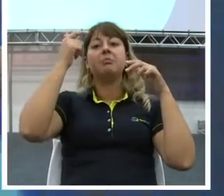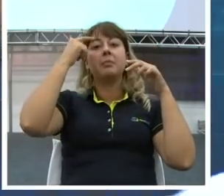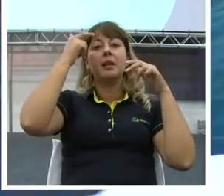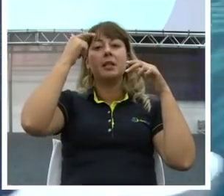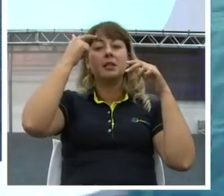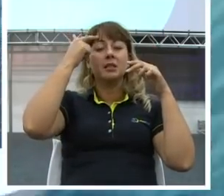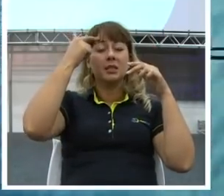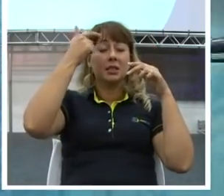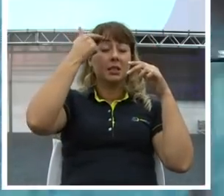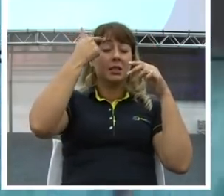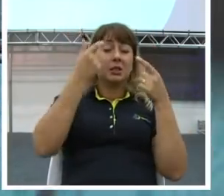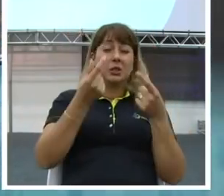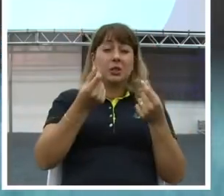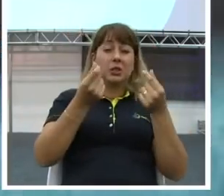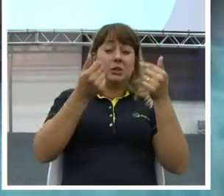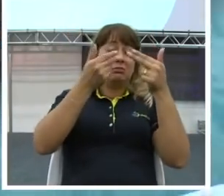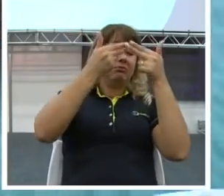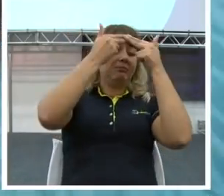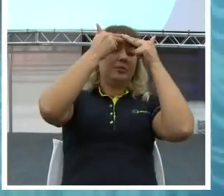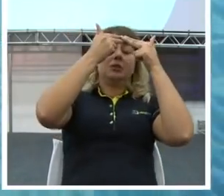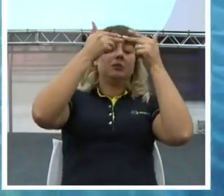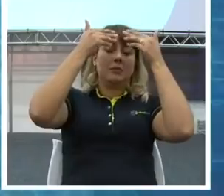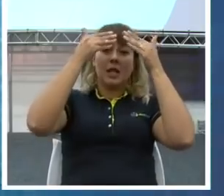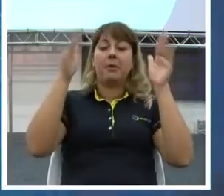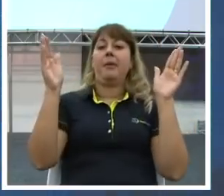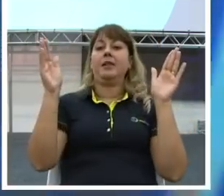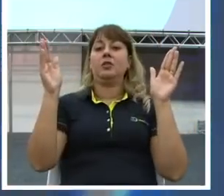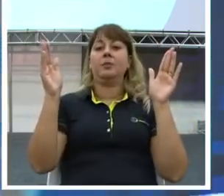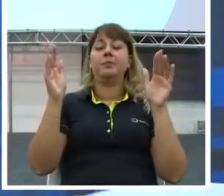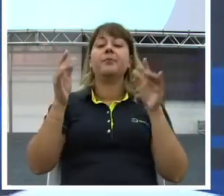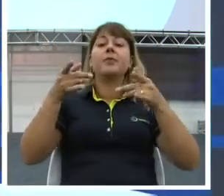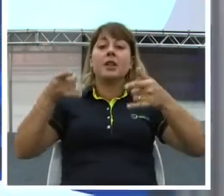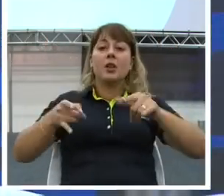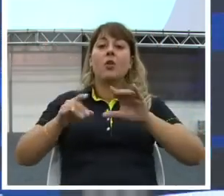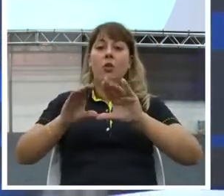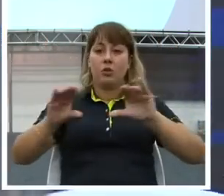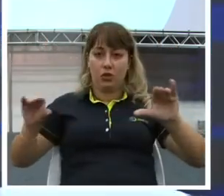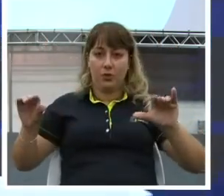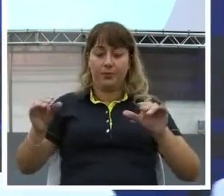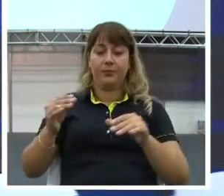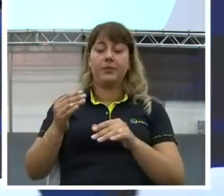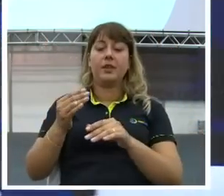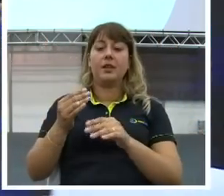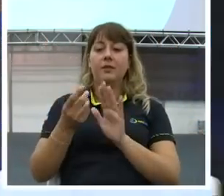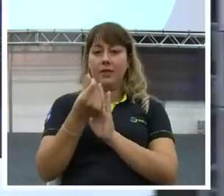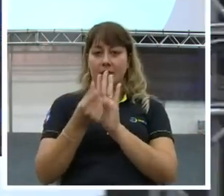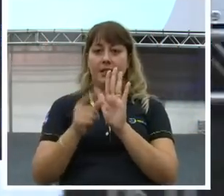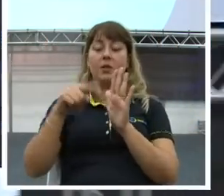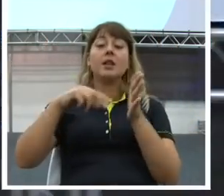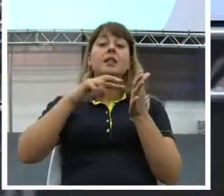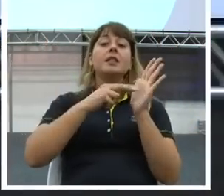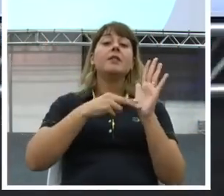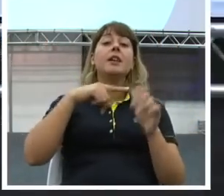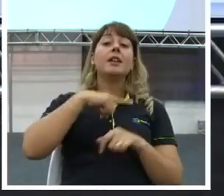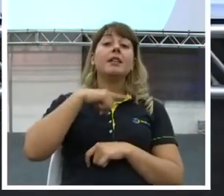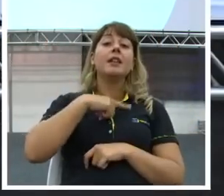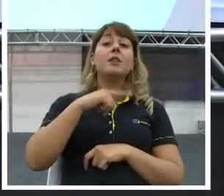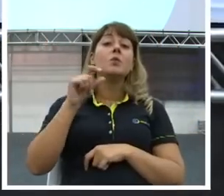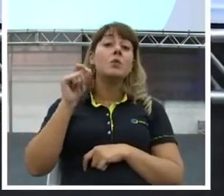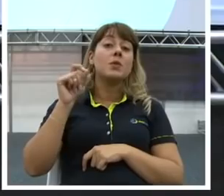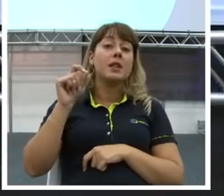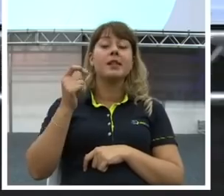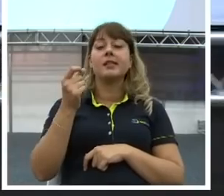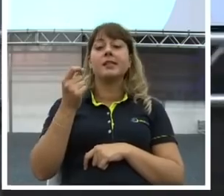Mas vamos lá. Colchão financeiro é quando você tem um ano de reserva emergencial. Se você ganha dez mil, você tem cento e vinte mil